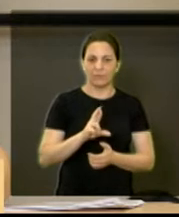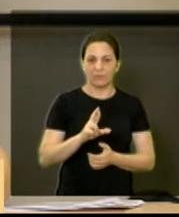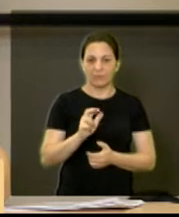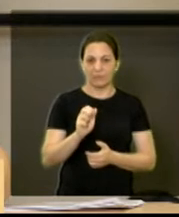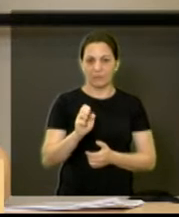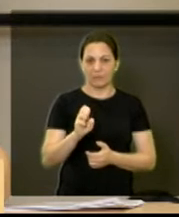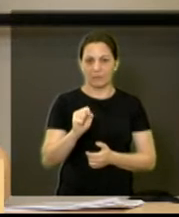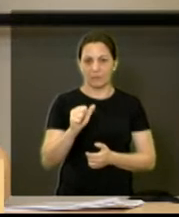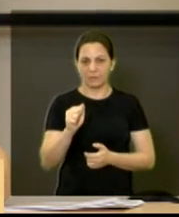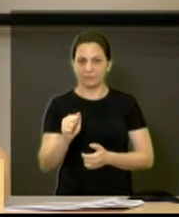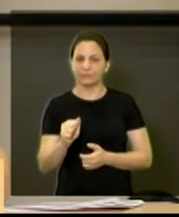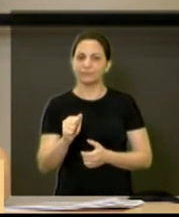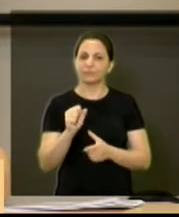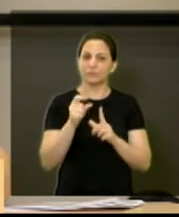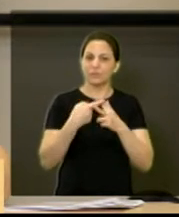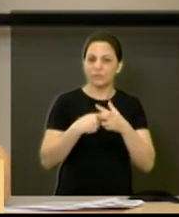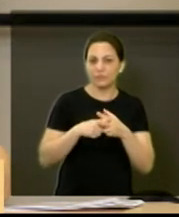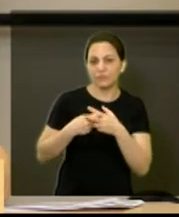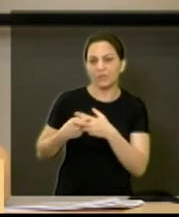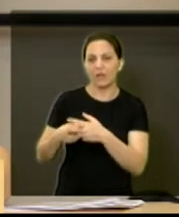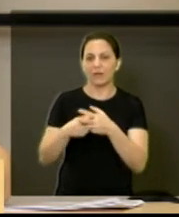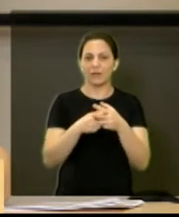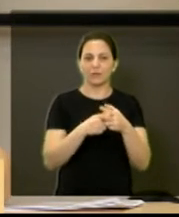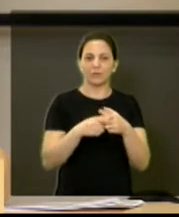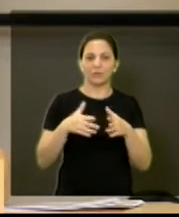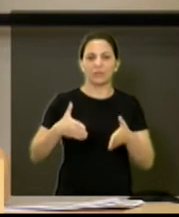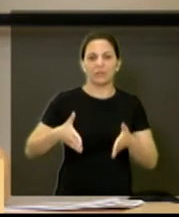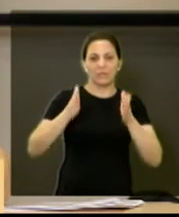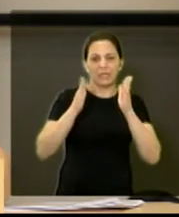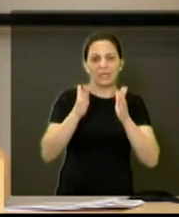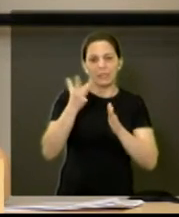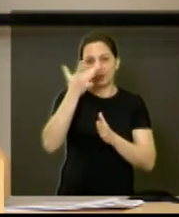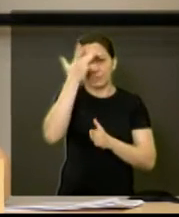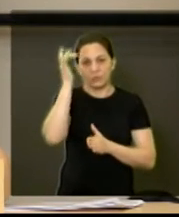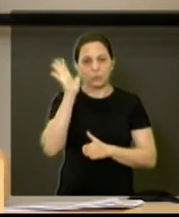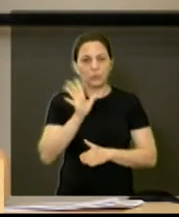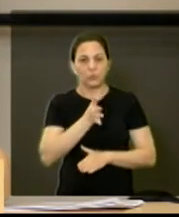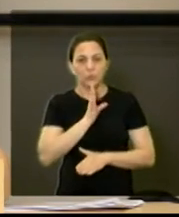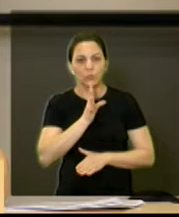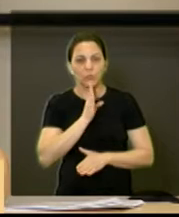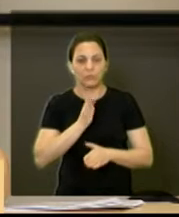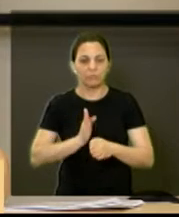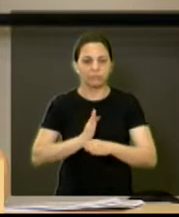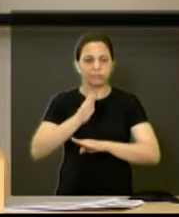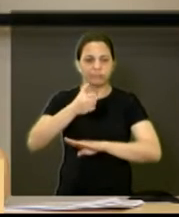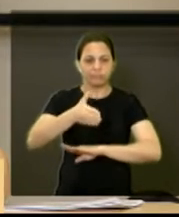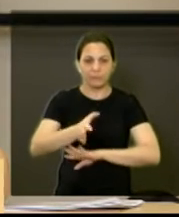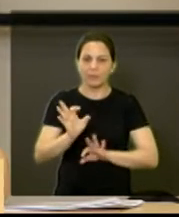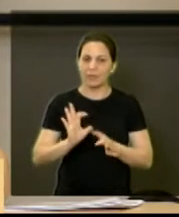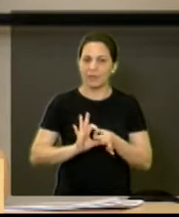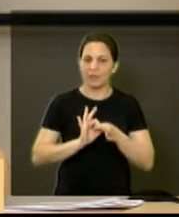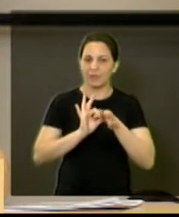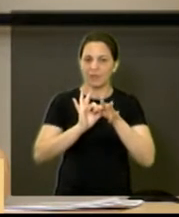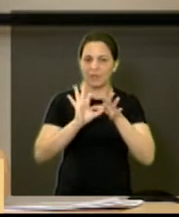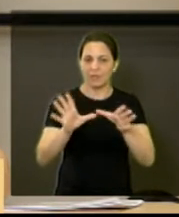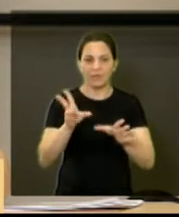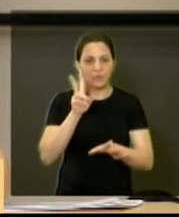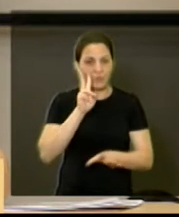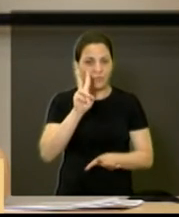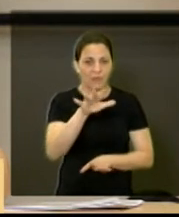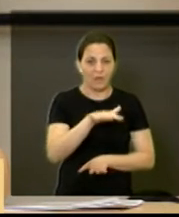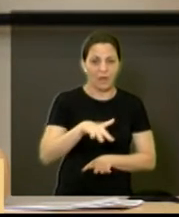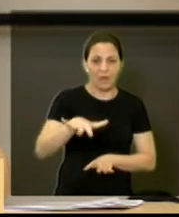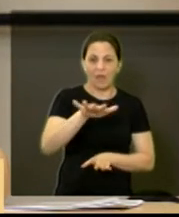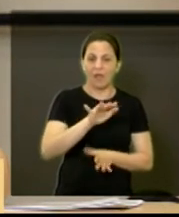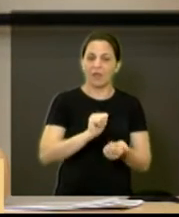ampliado, reformado, para aqueles que não conhecem, podem estar indo para conhecer e vão verificar que é um espaço